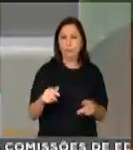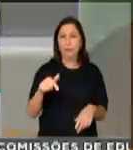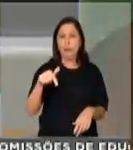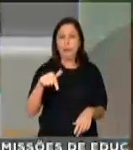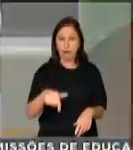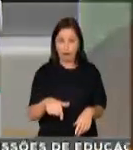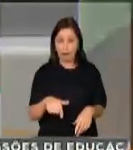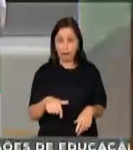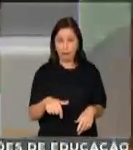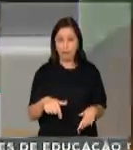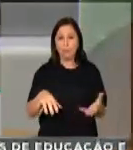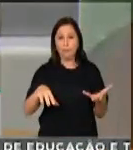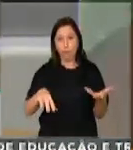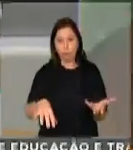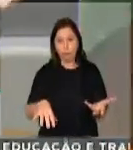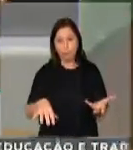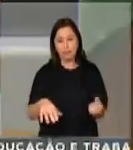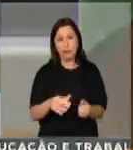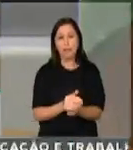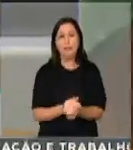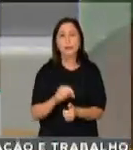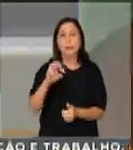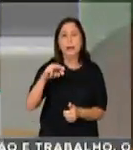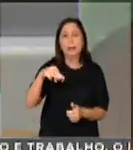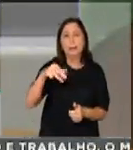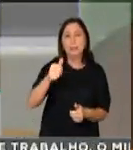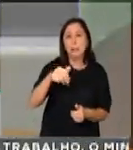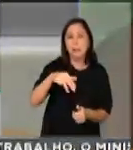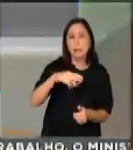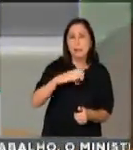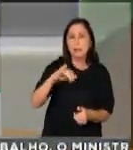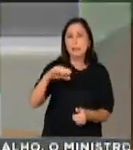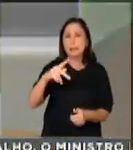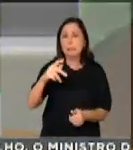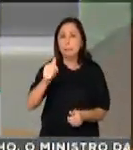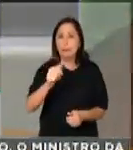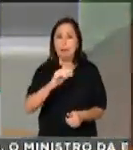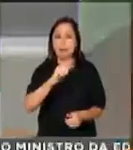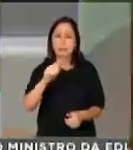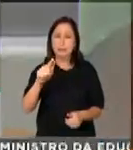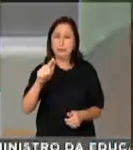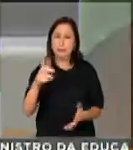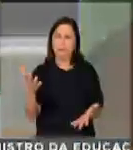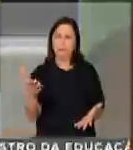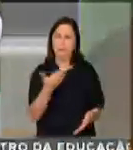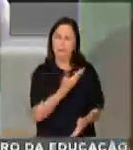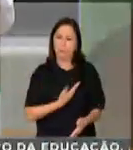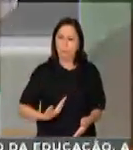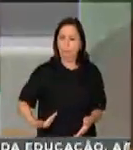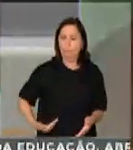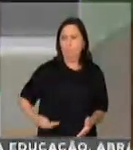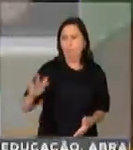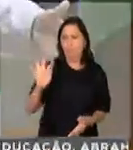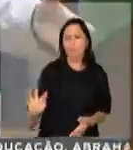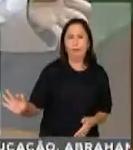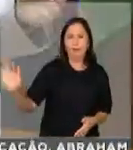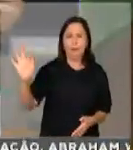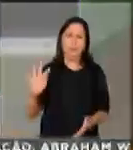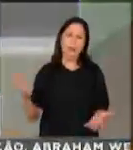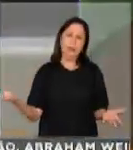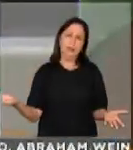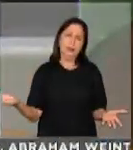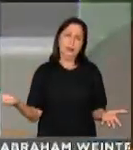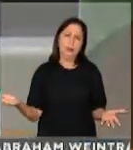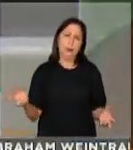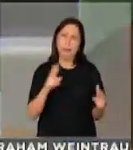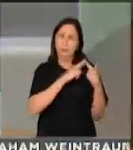Constituinte emancipação para a União. A União sabe lá, se rajada, um distrito tão grande